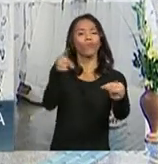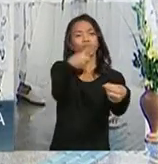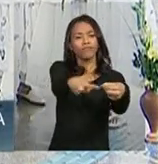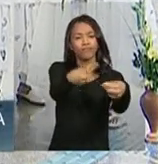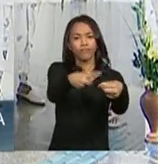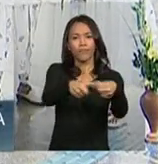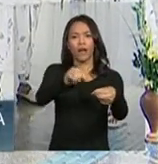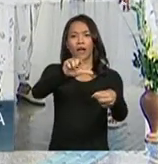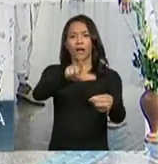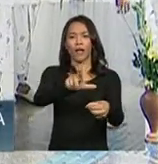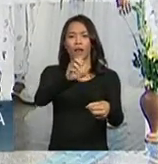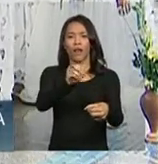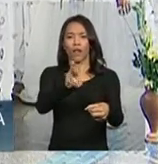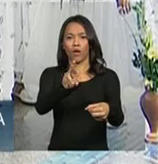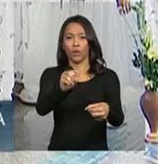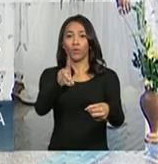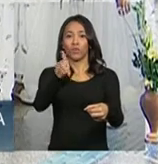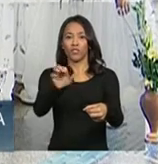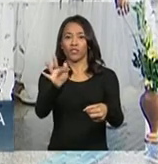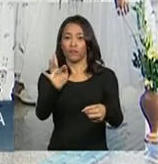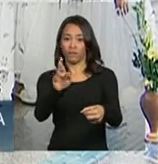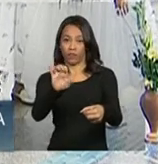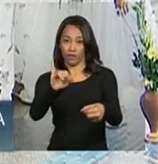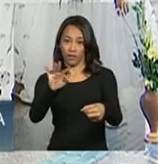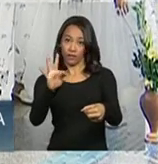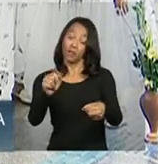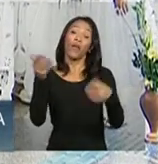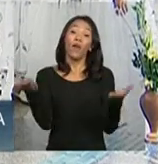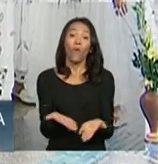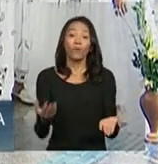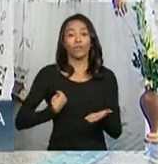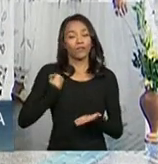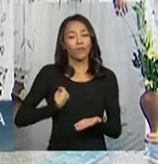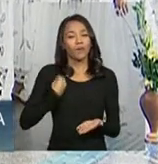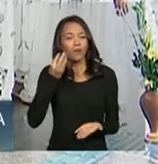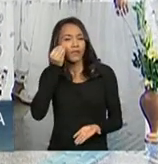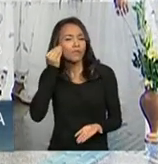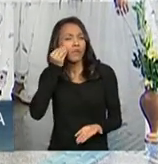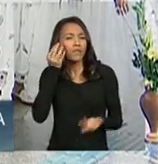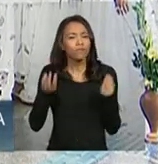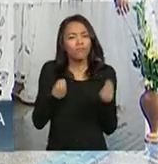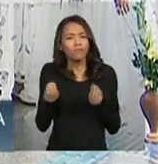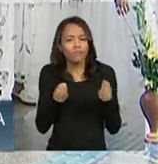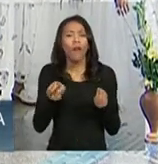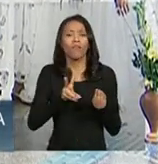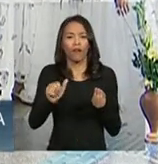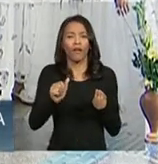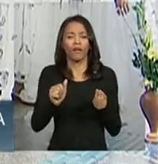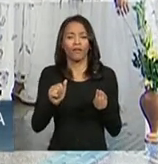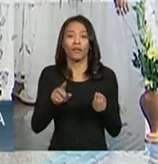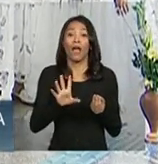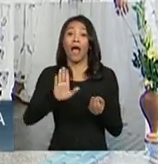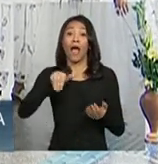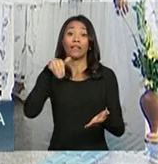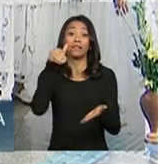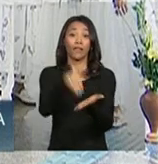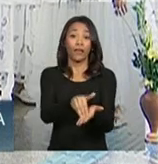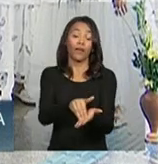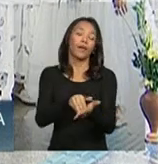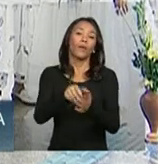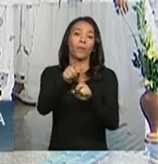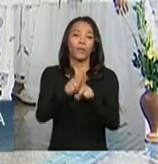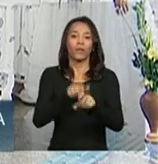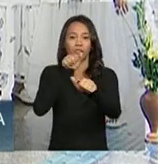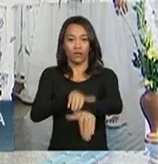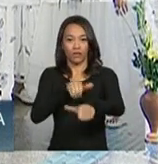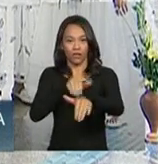Lauro de Freitas. Este trecho que começa a funcionar hoje em regime experimental vai funcionar assim experimentalmente até o mês de setembro.